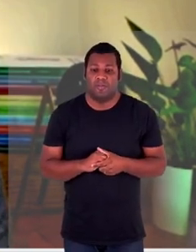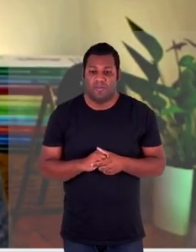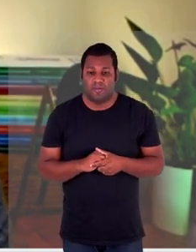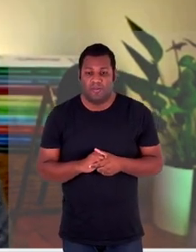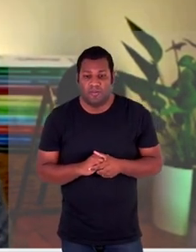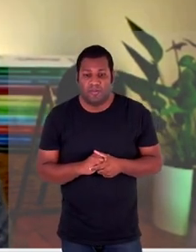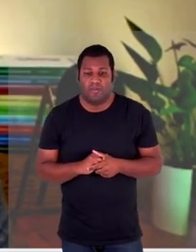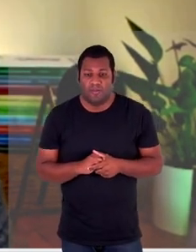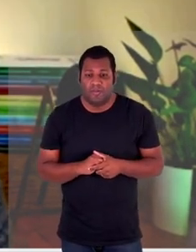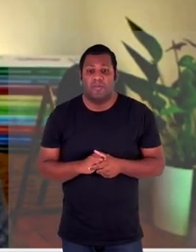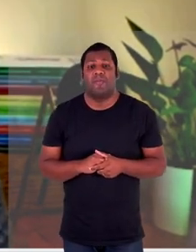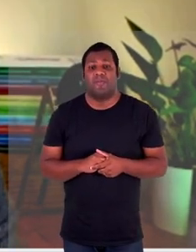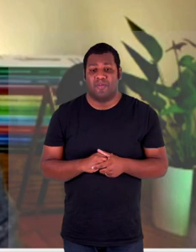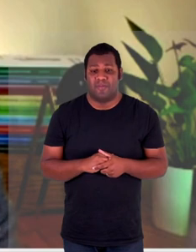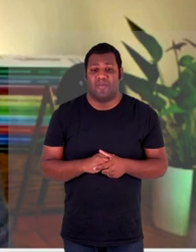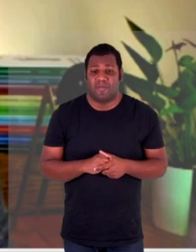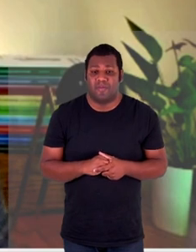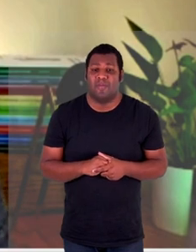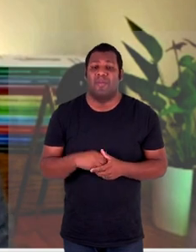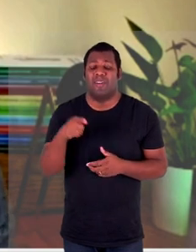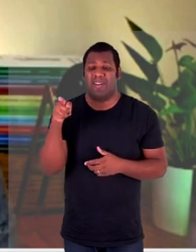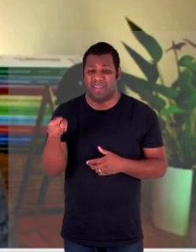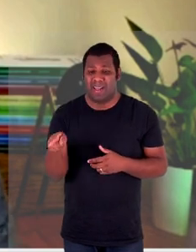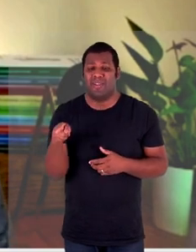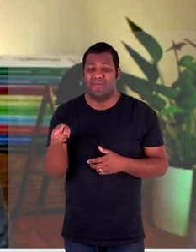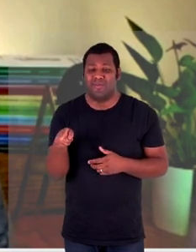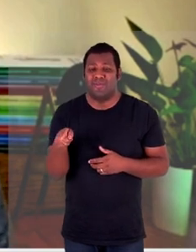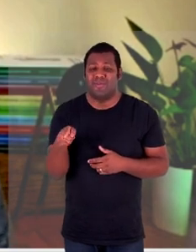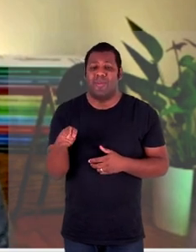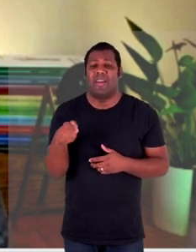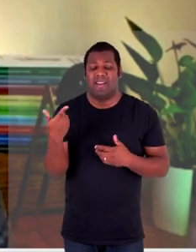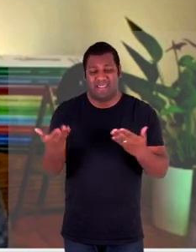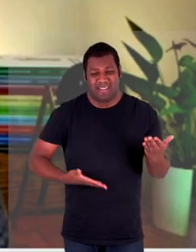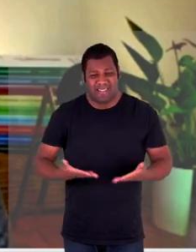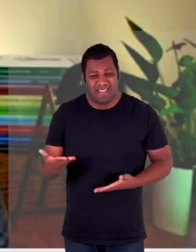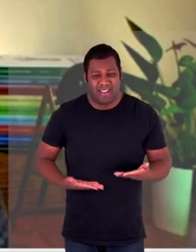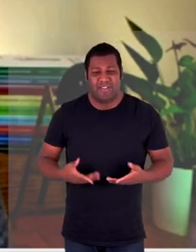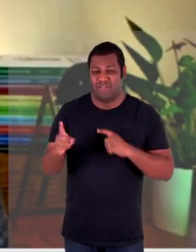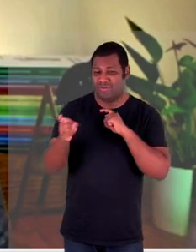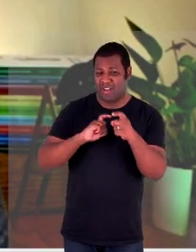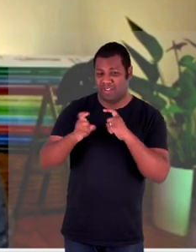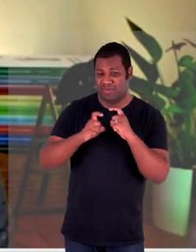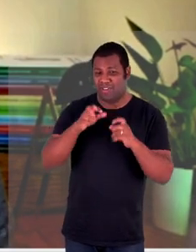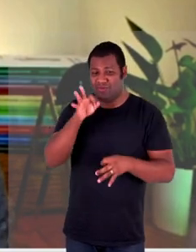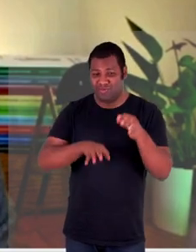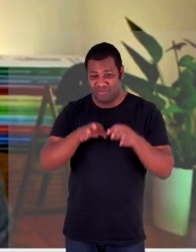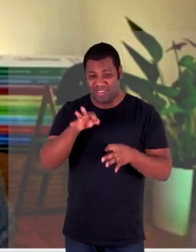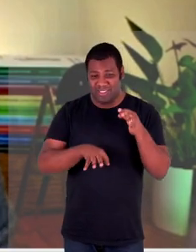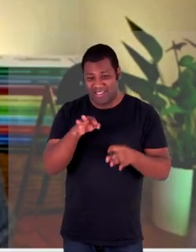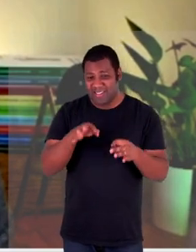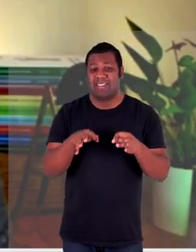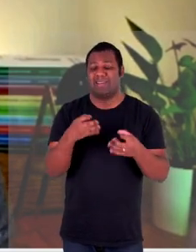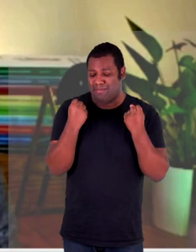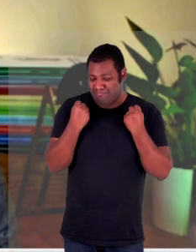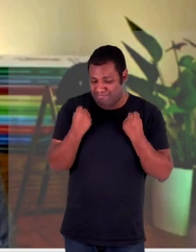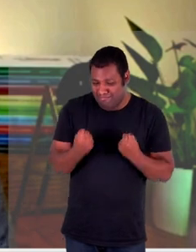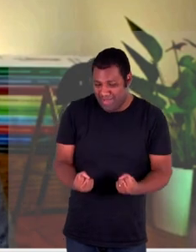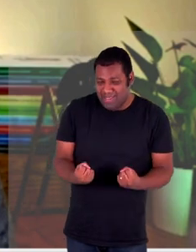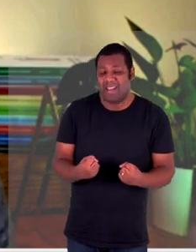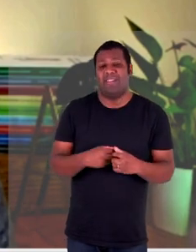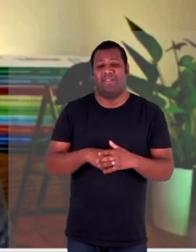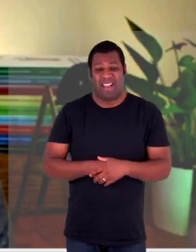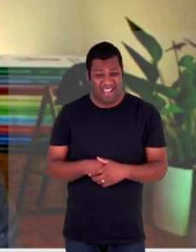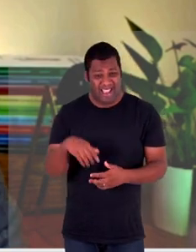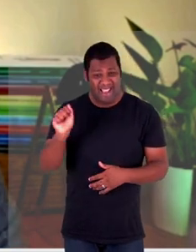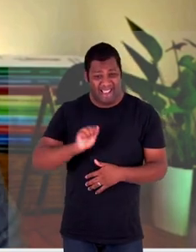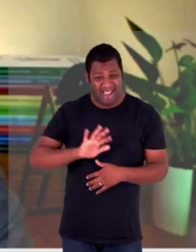que a gente bem sabe só sobrecarrega o serviço de administração da justiça é muito mais caro do que a prestação